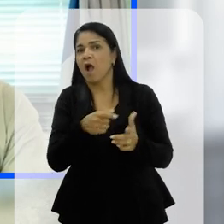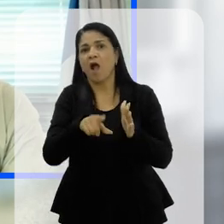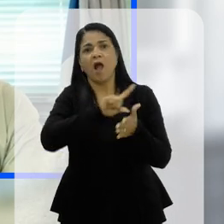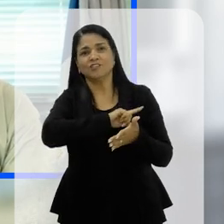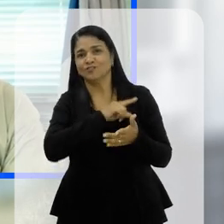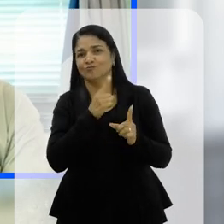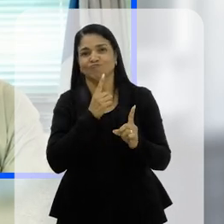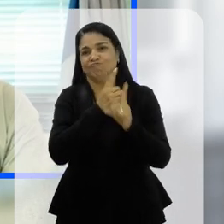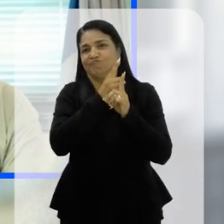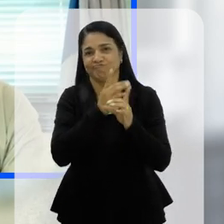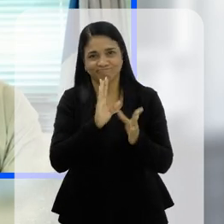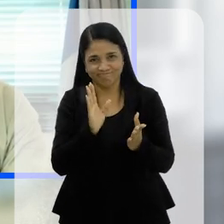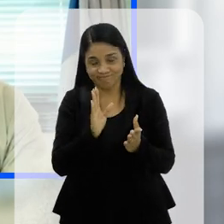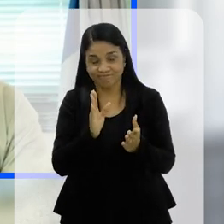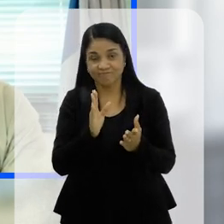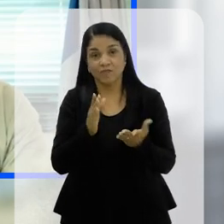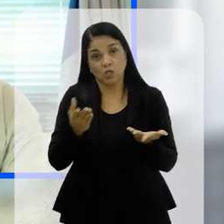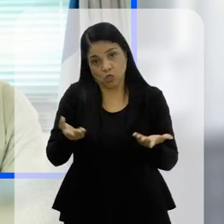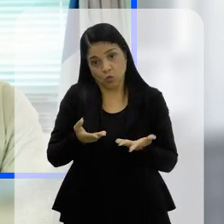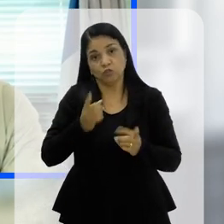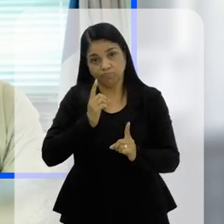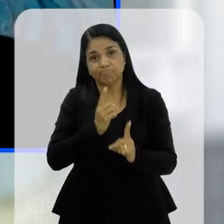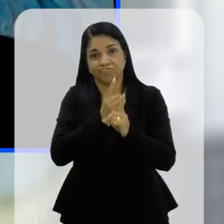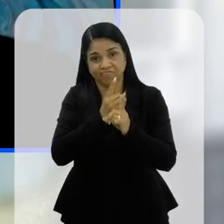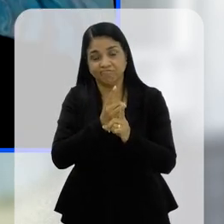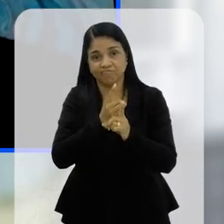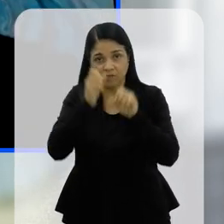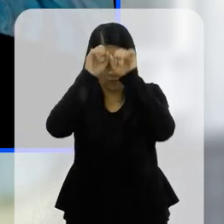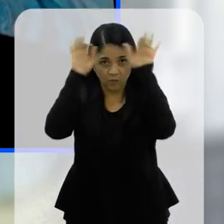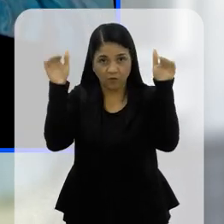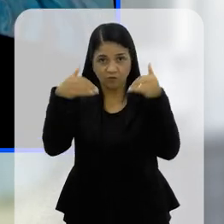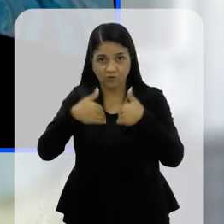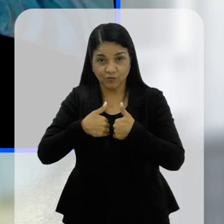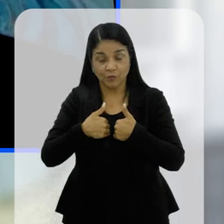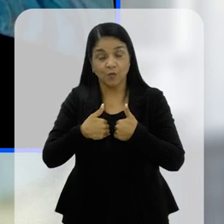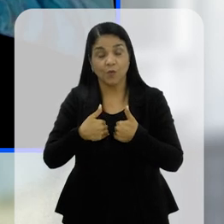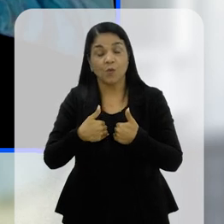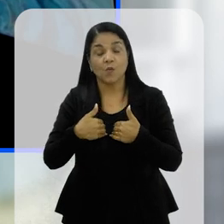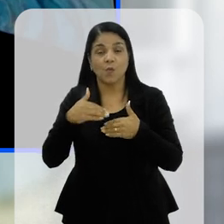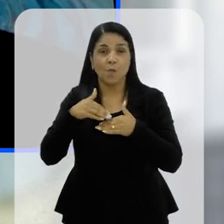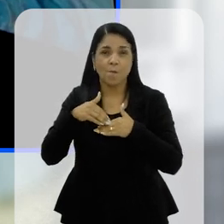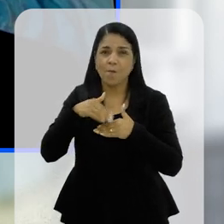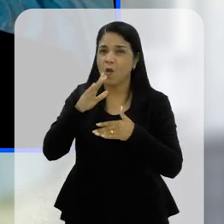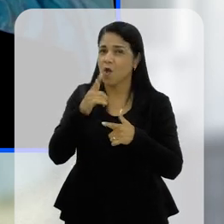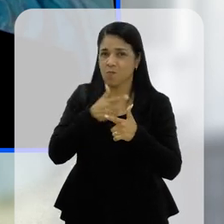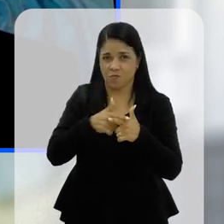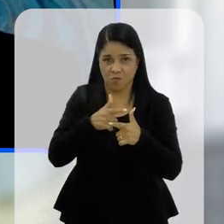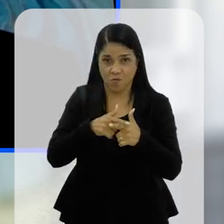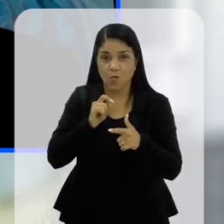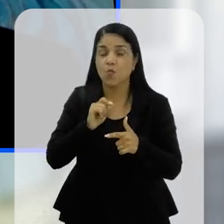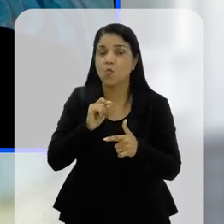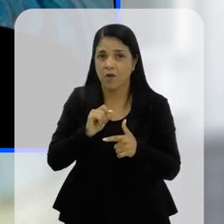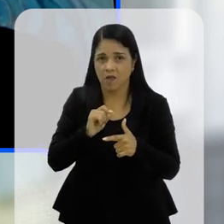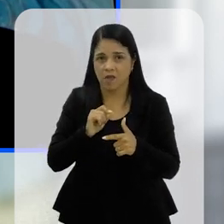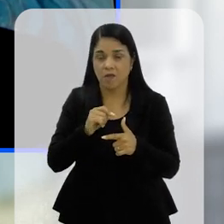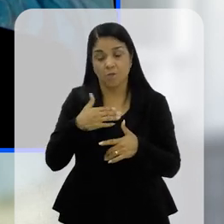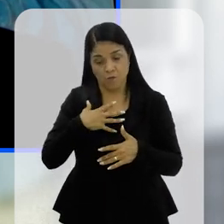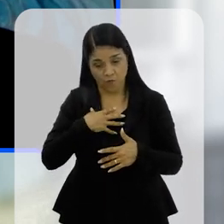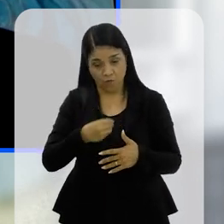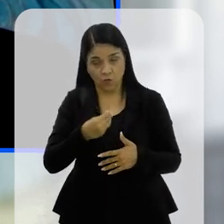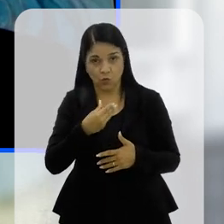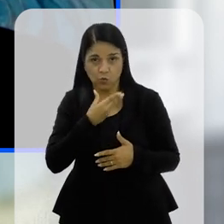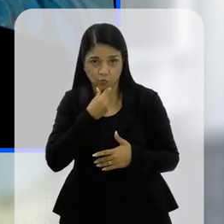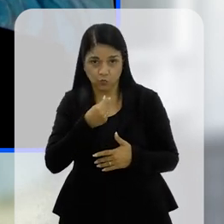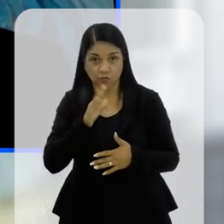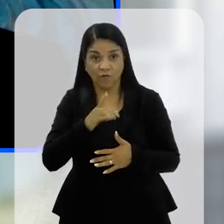mas que não foi diagnosticado, que hoje está sendo. E o nosso maior problema hoje, e eu falo isso